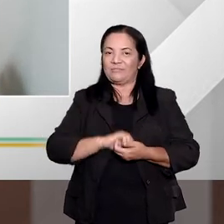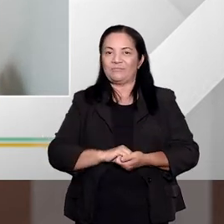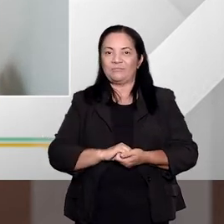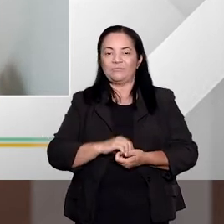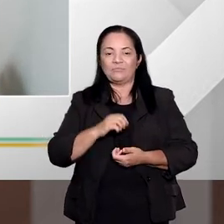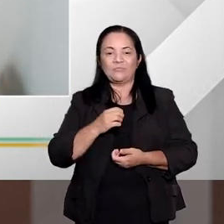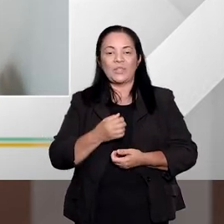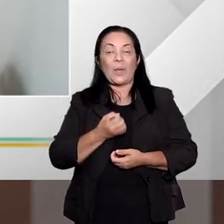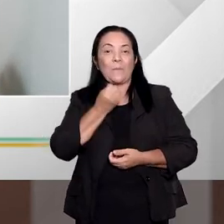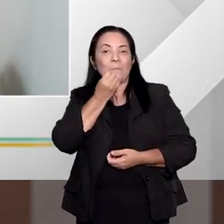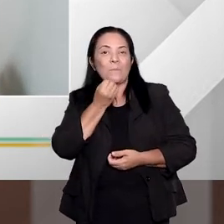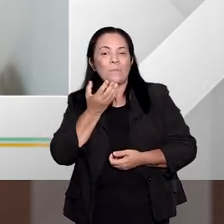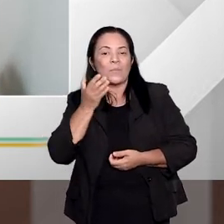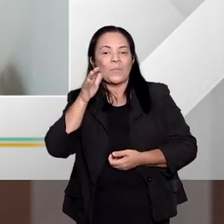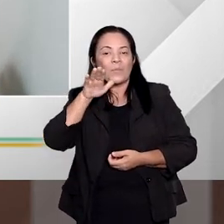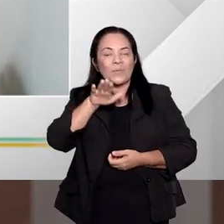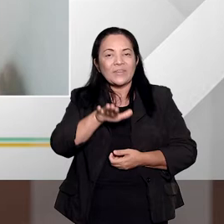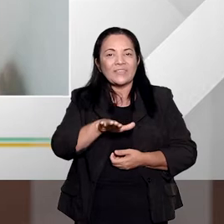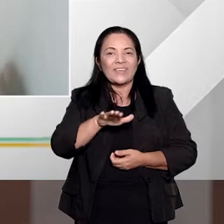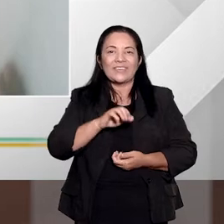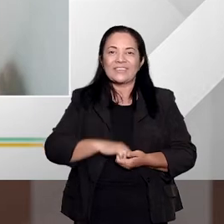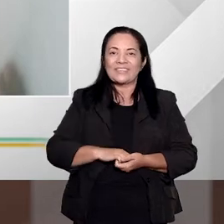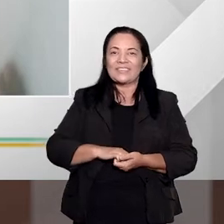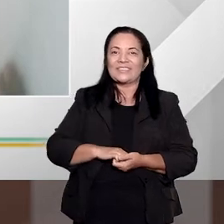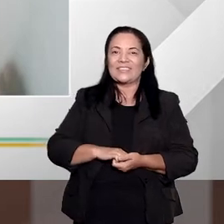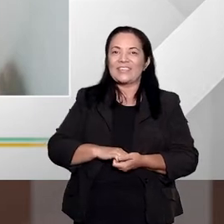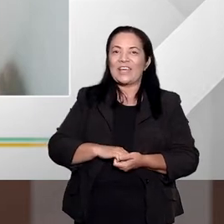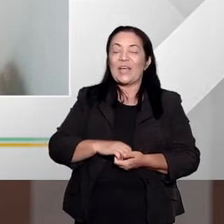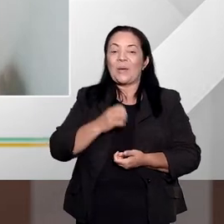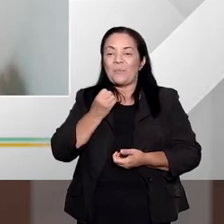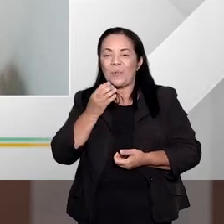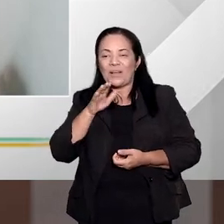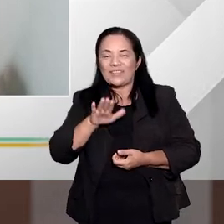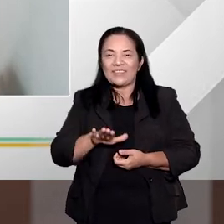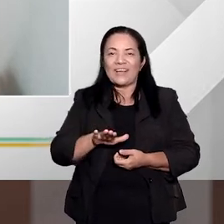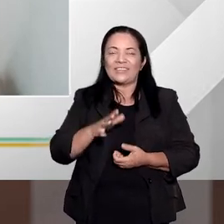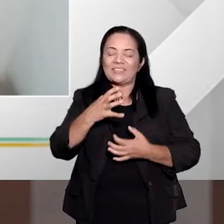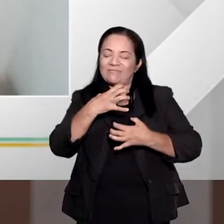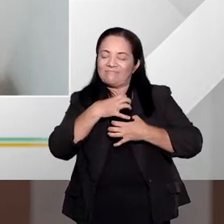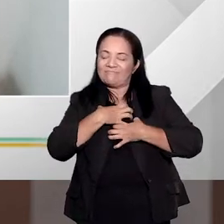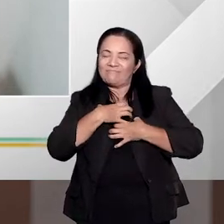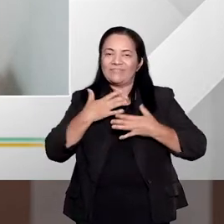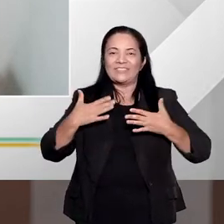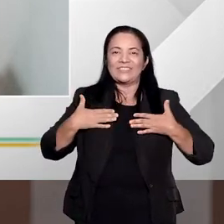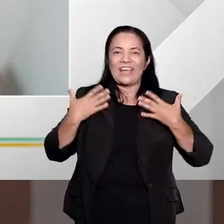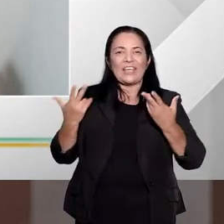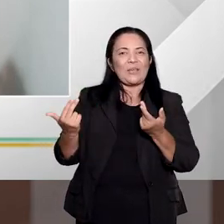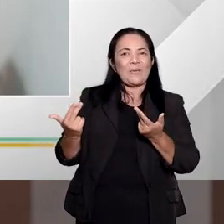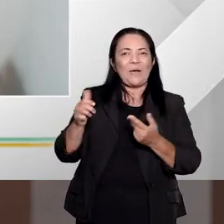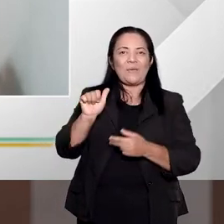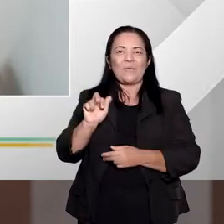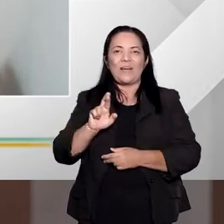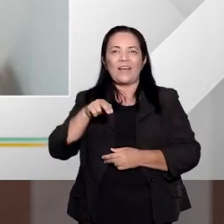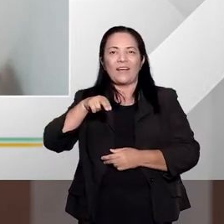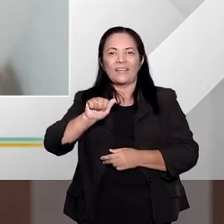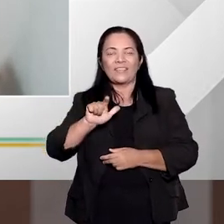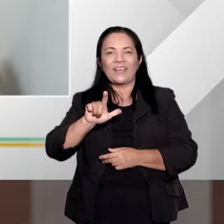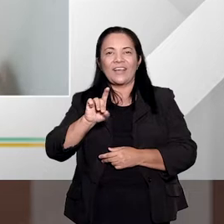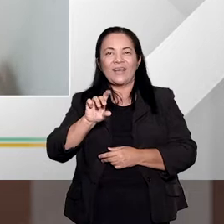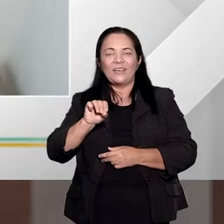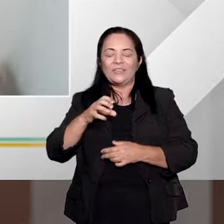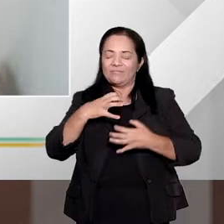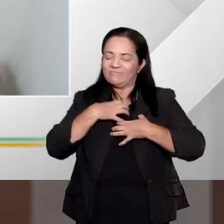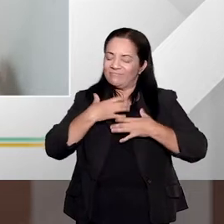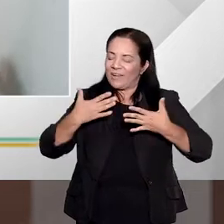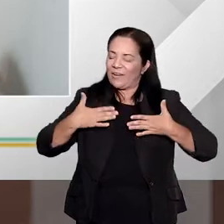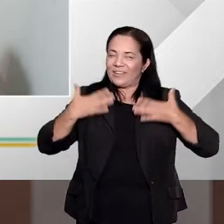Boa tarde, Fátima, boa tarde, Arnaldo. Eu que agradeço o convite e sinto-me também, assim como o Arnaldo, muito honrado de